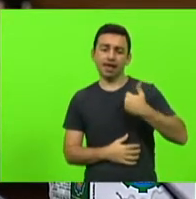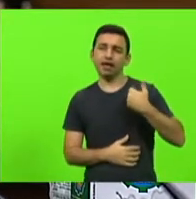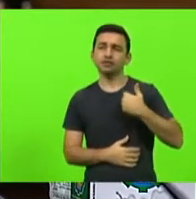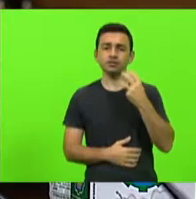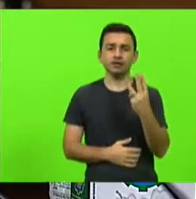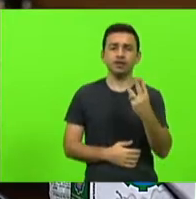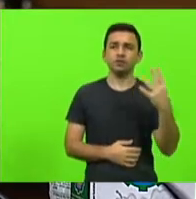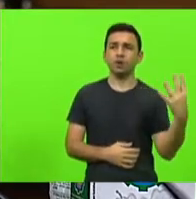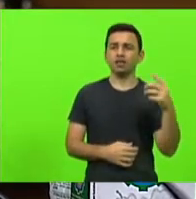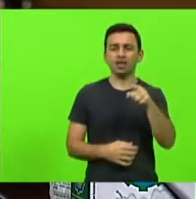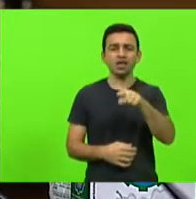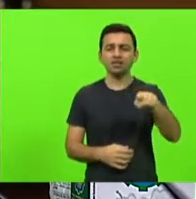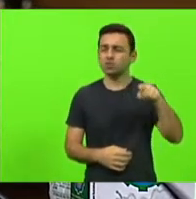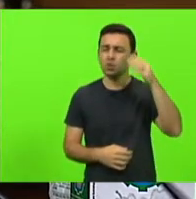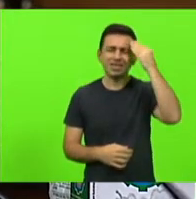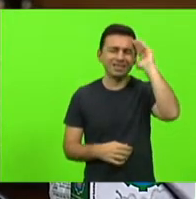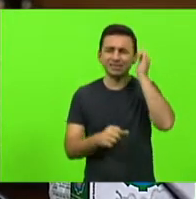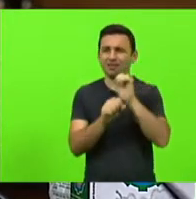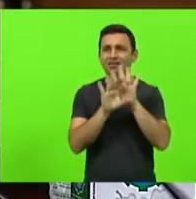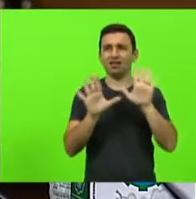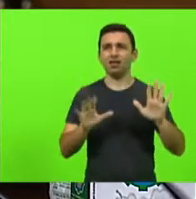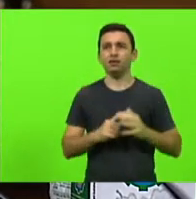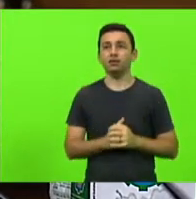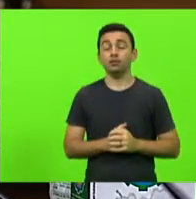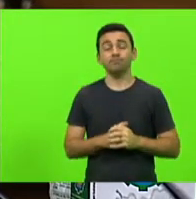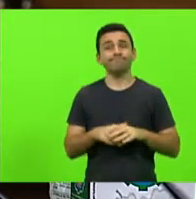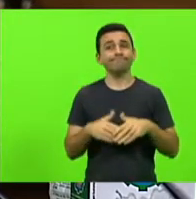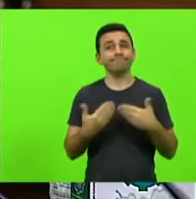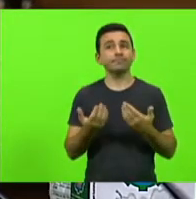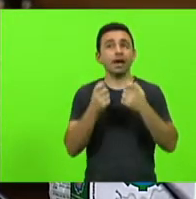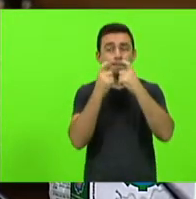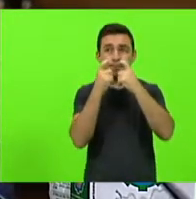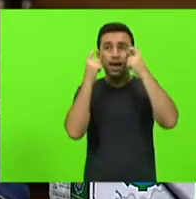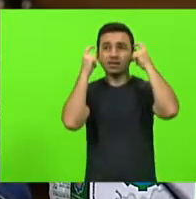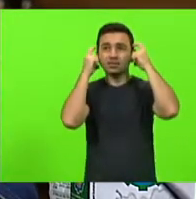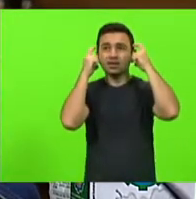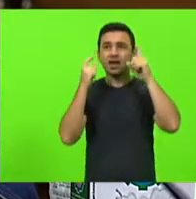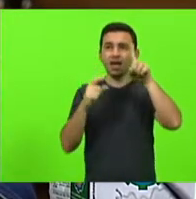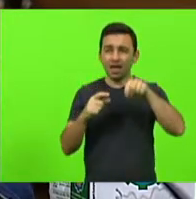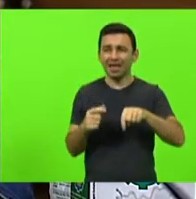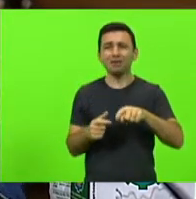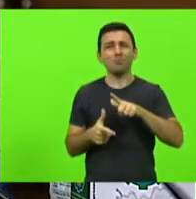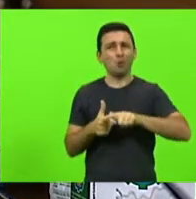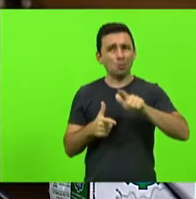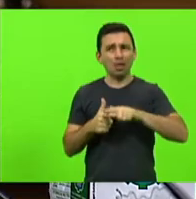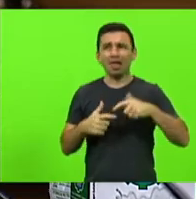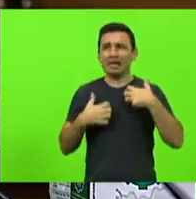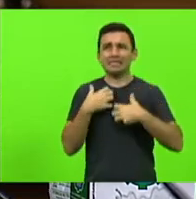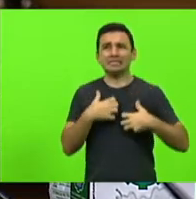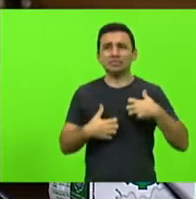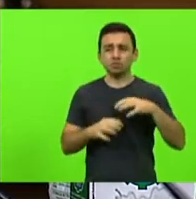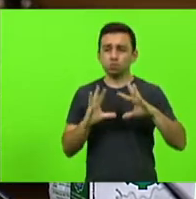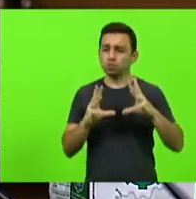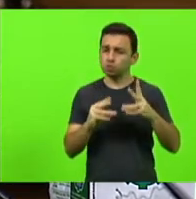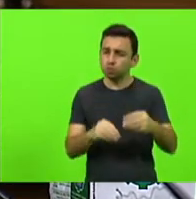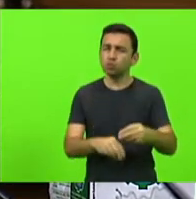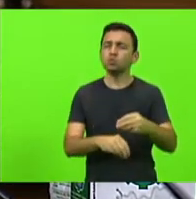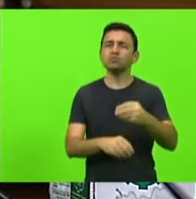compreendem isso. Aliás, as máscaras têm se tornado um tormento para as crianças. um tormento.